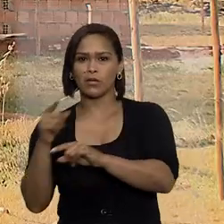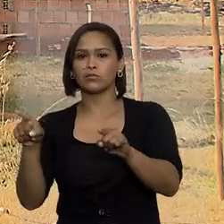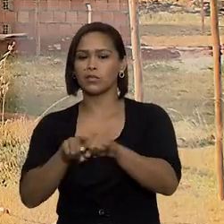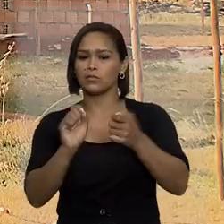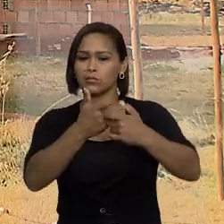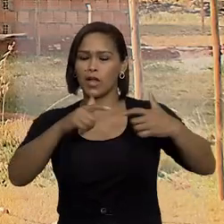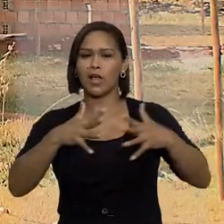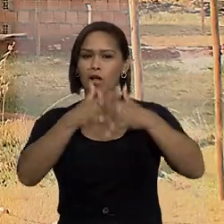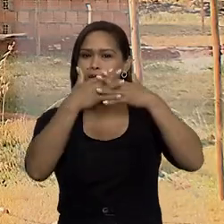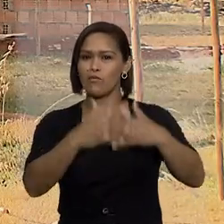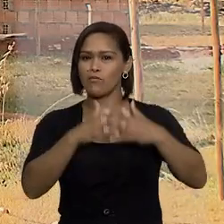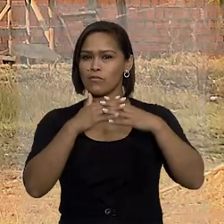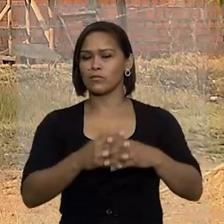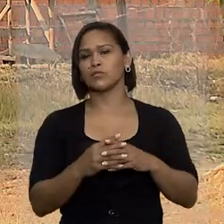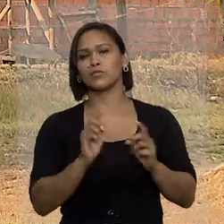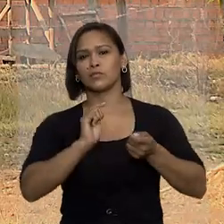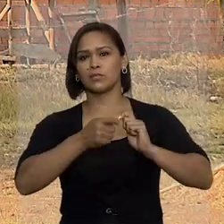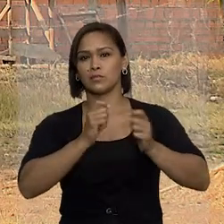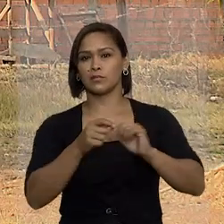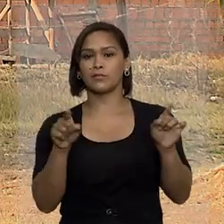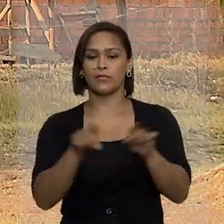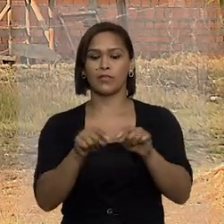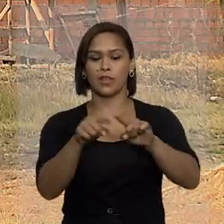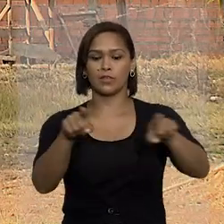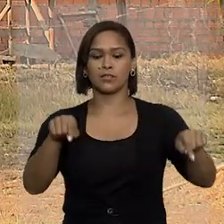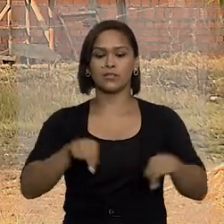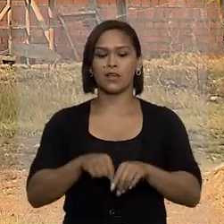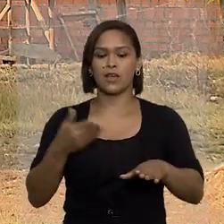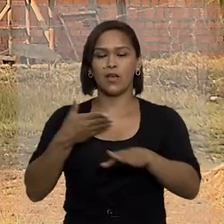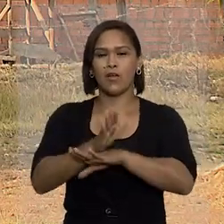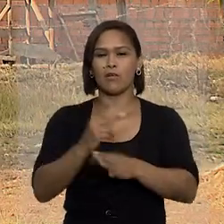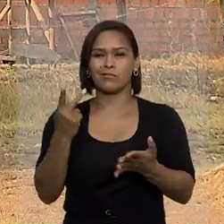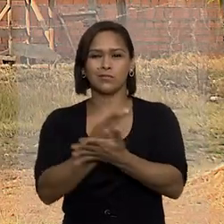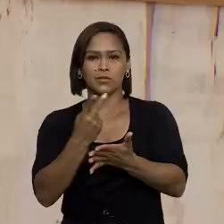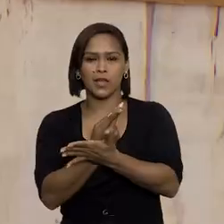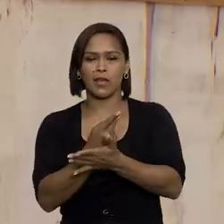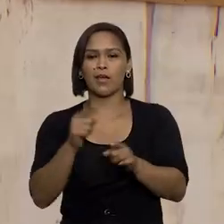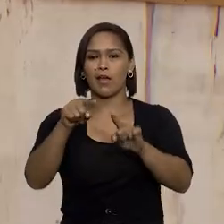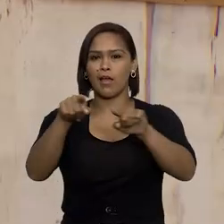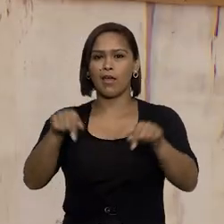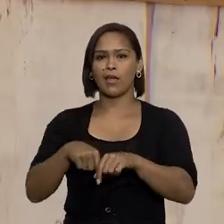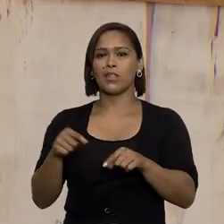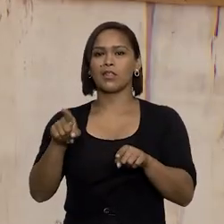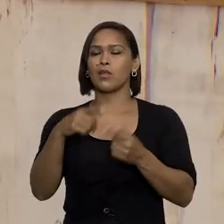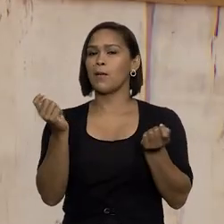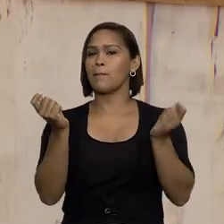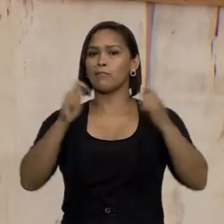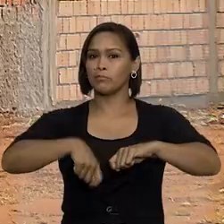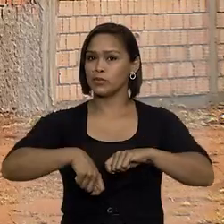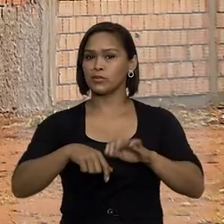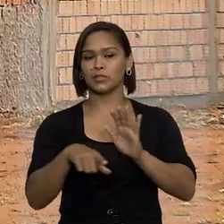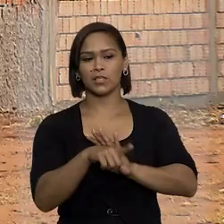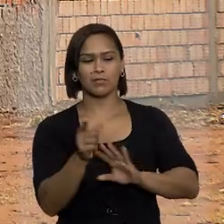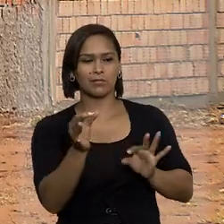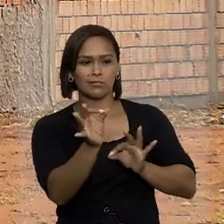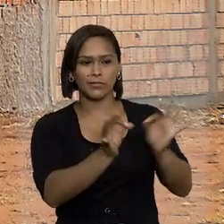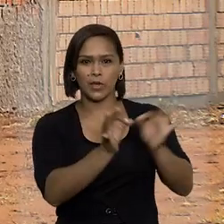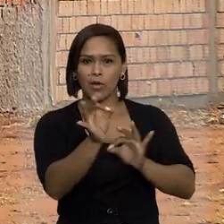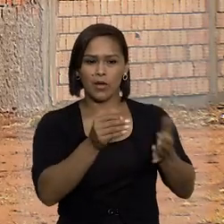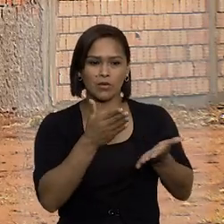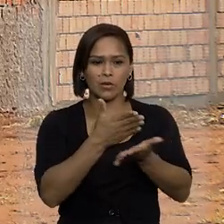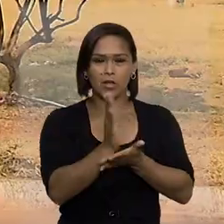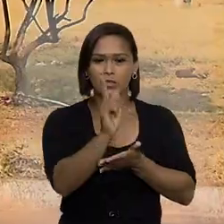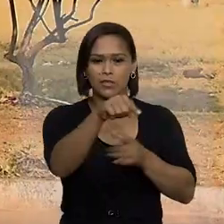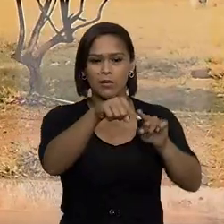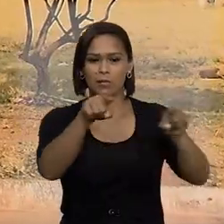grande tumulto administrativo. Esse cenário de ocupação irregular, segundo o ministro, não permite que seja dada a correta destinação